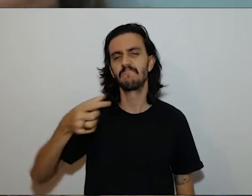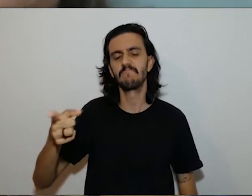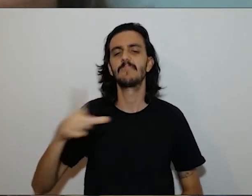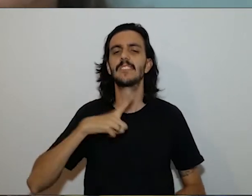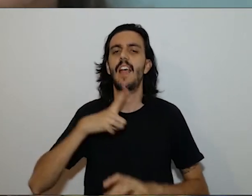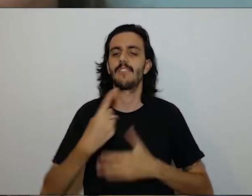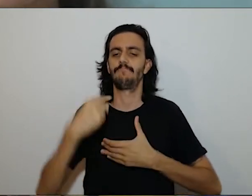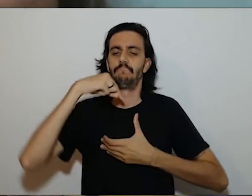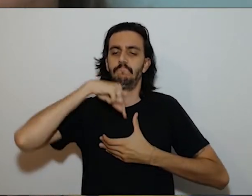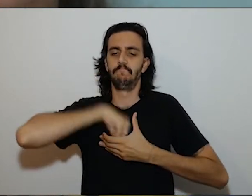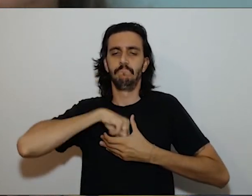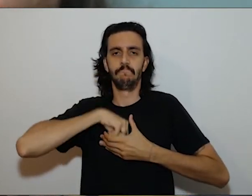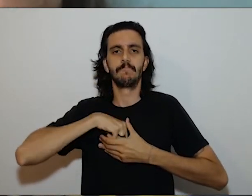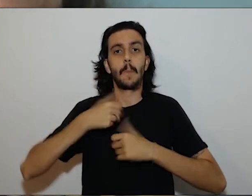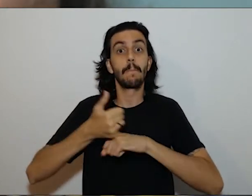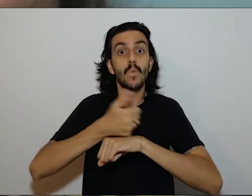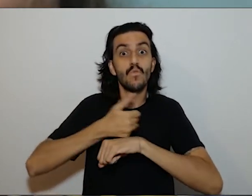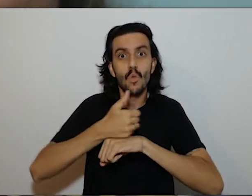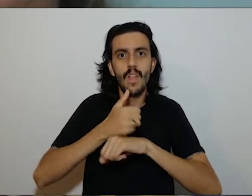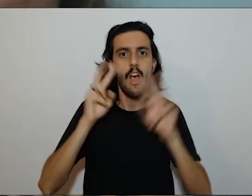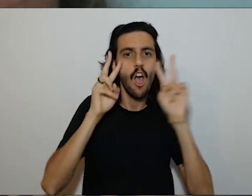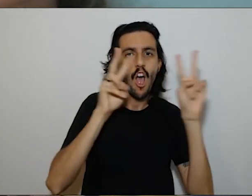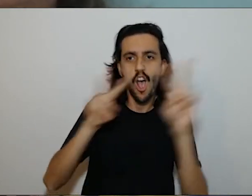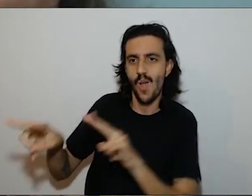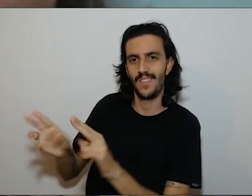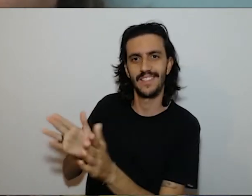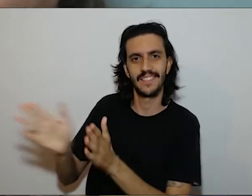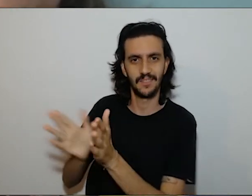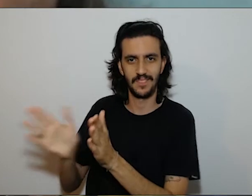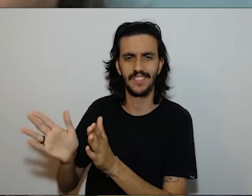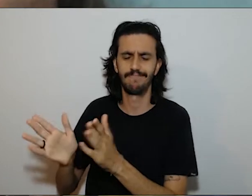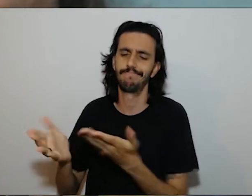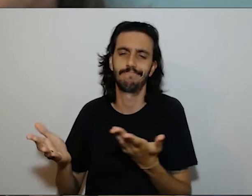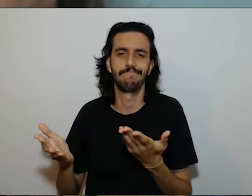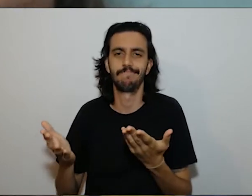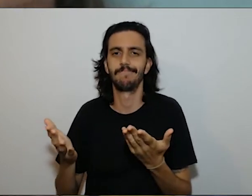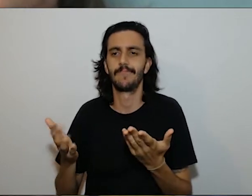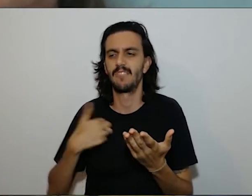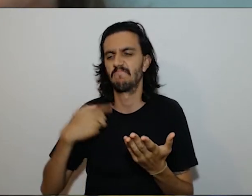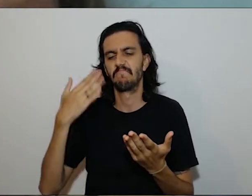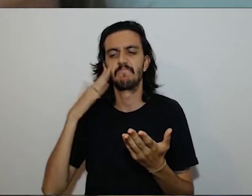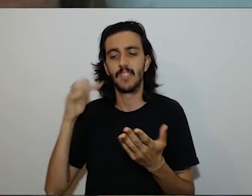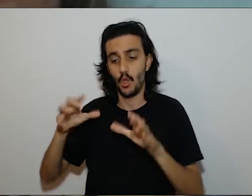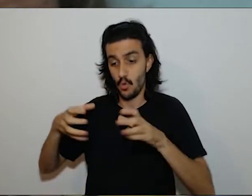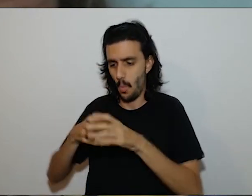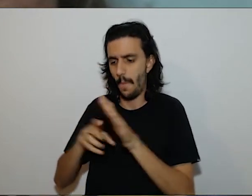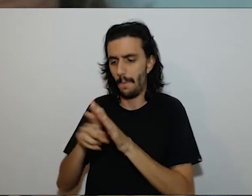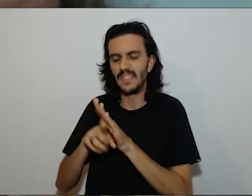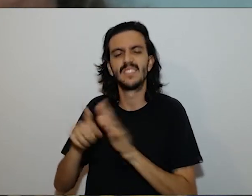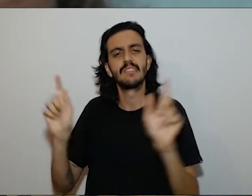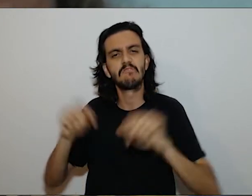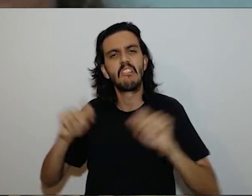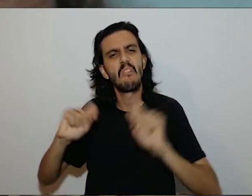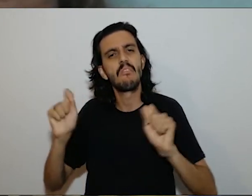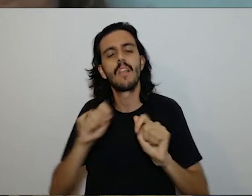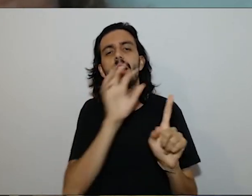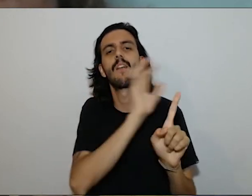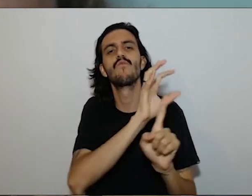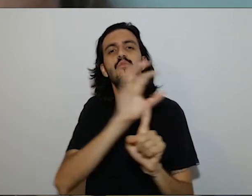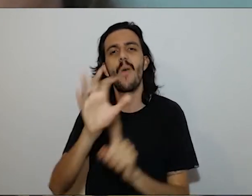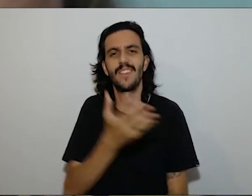nesse sentido a gente mudou um pouco a cabeça o que eu não tive de formação a gente